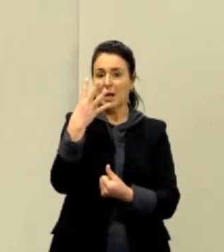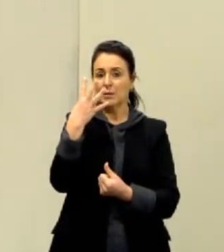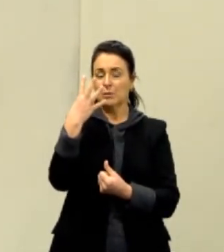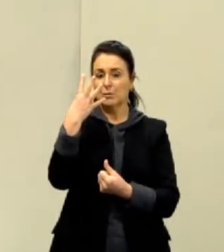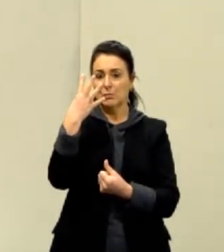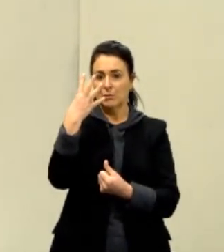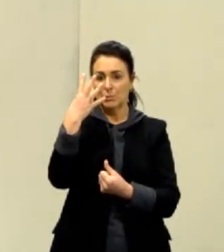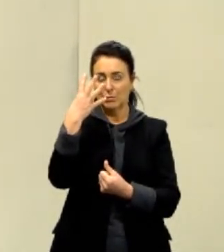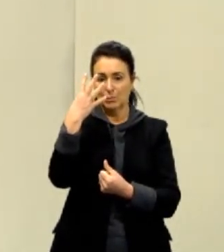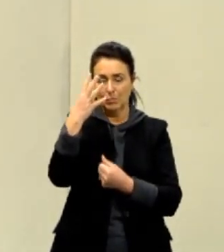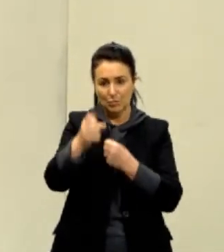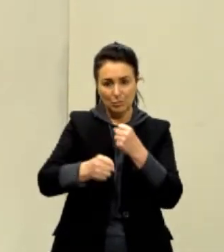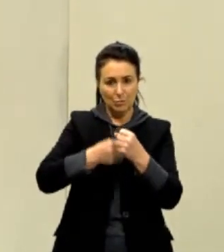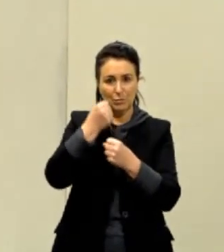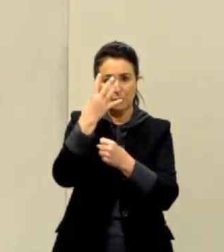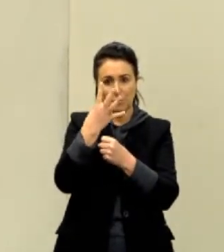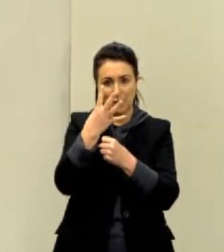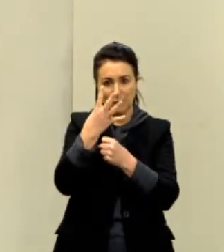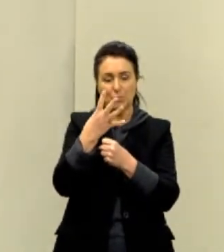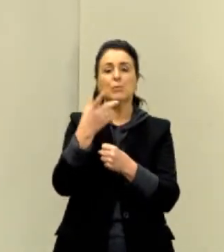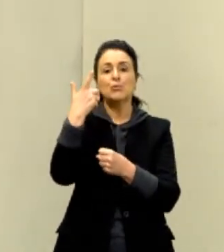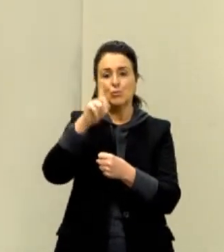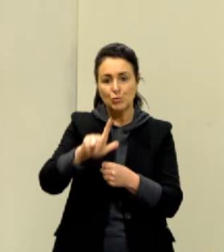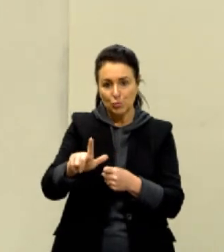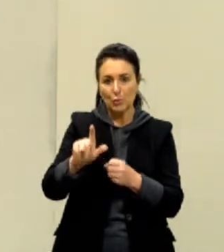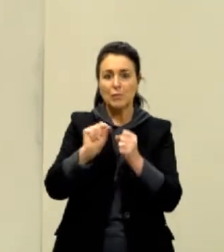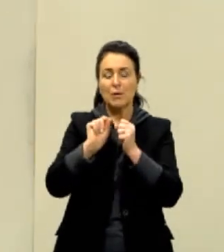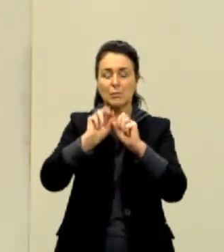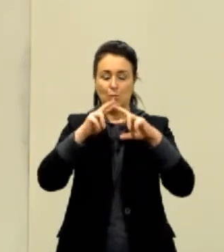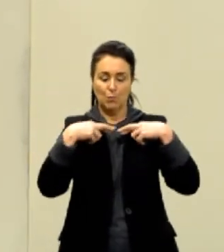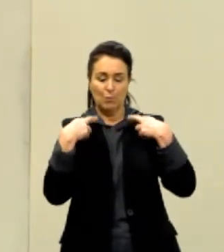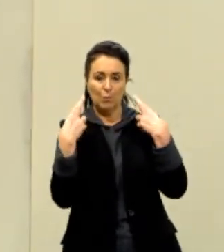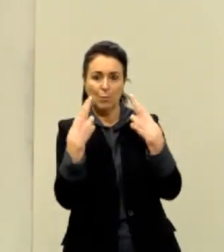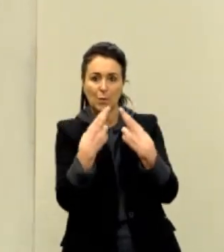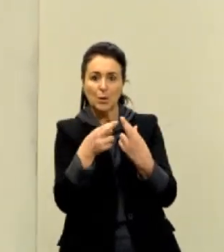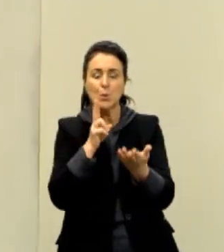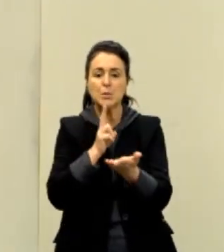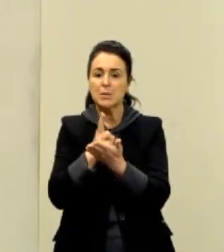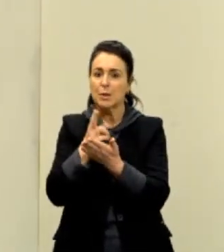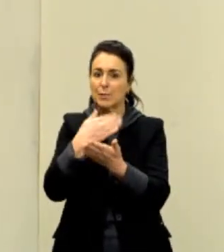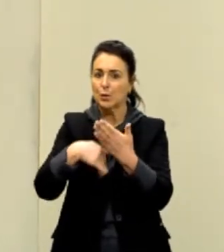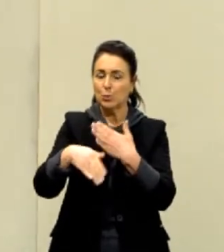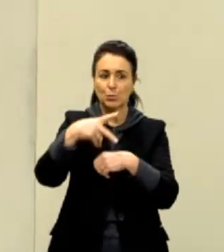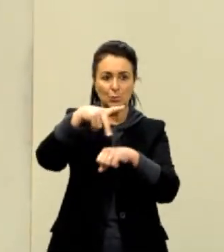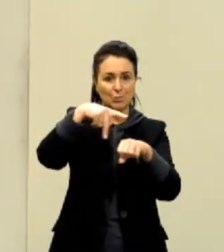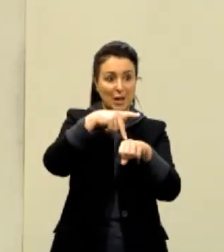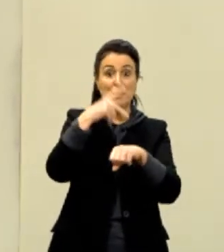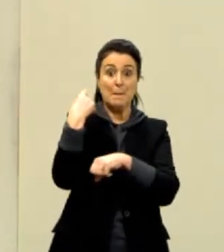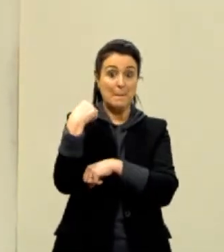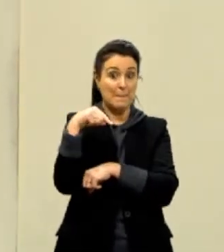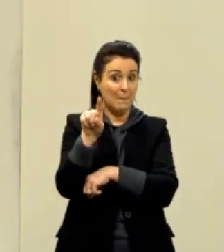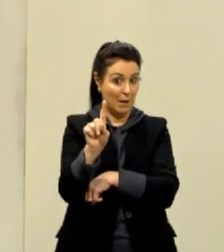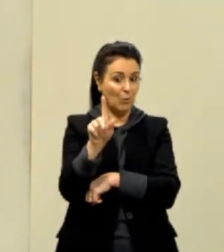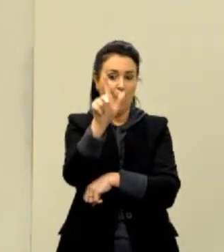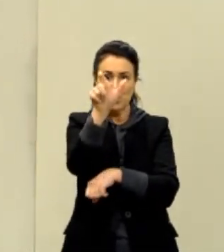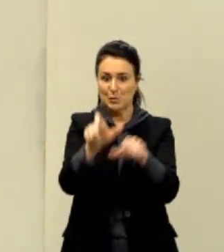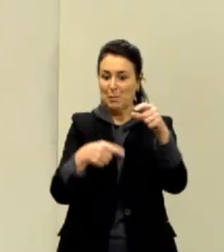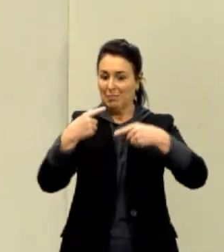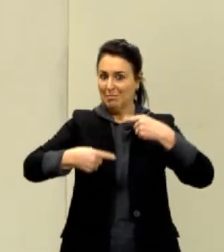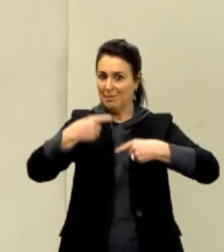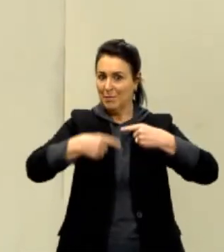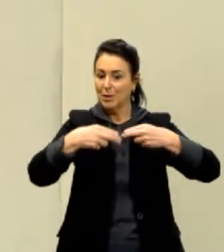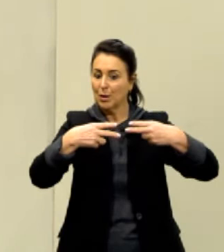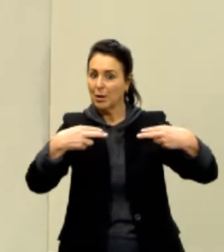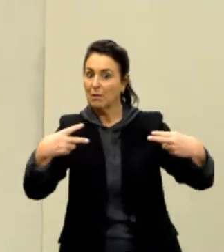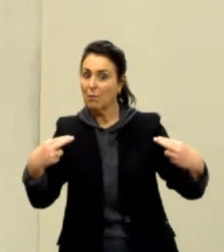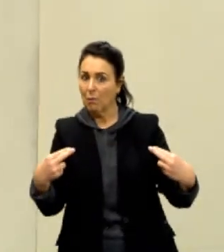desde 1790 até hoje, de quatro em quatro anos, todos os países mandam gente lá para eles debaterem coisas